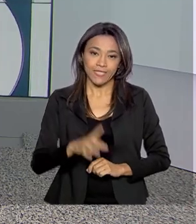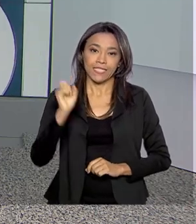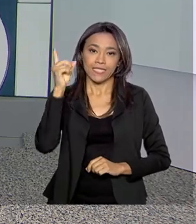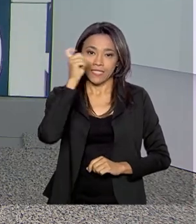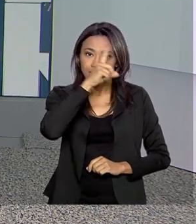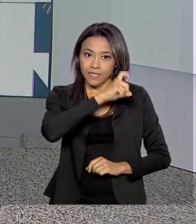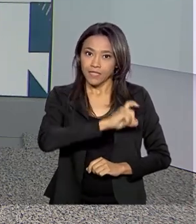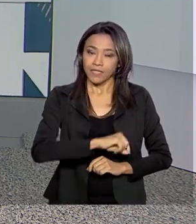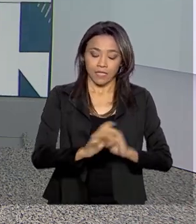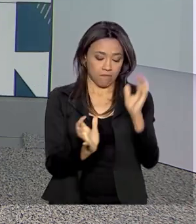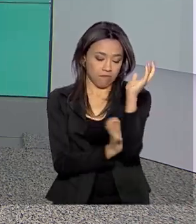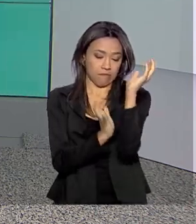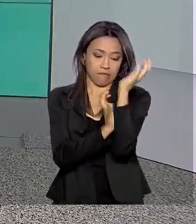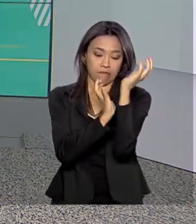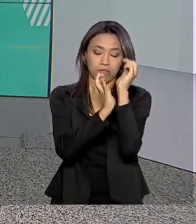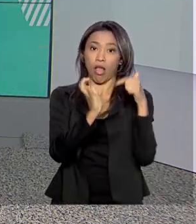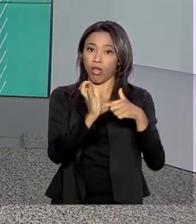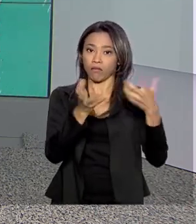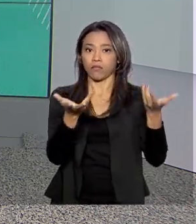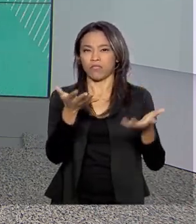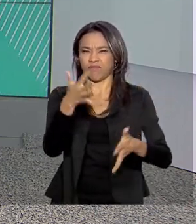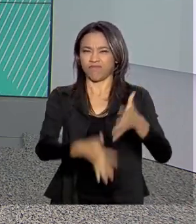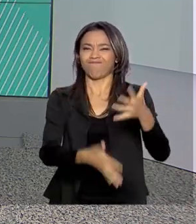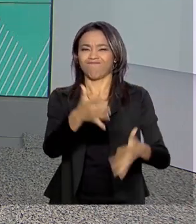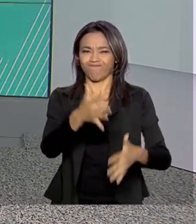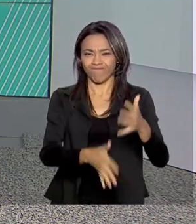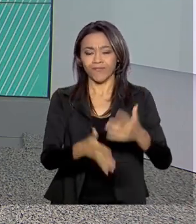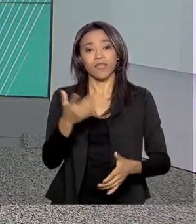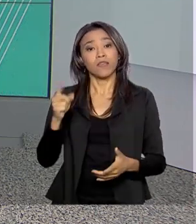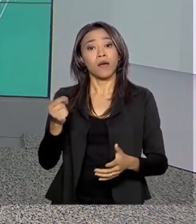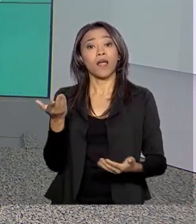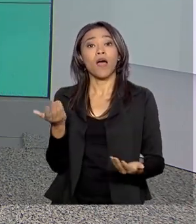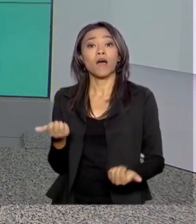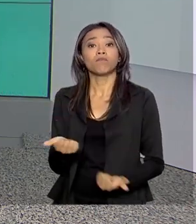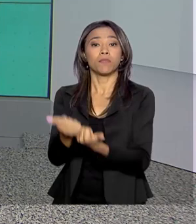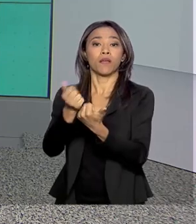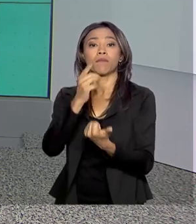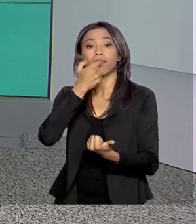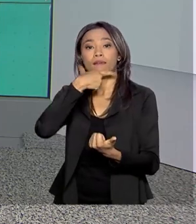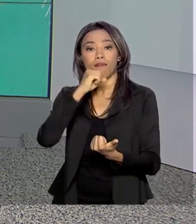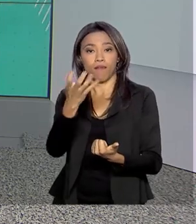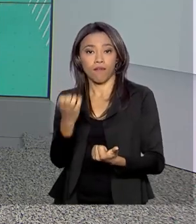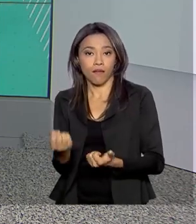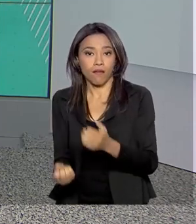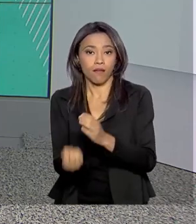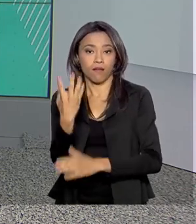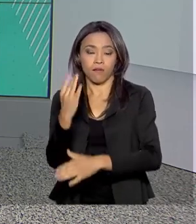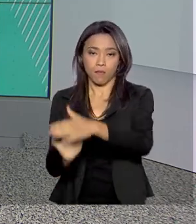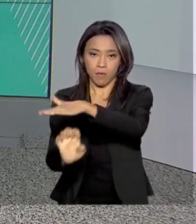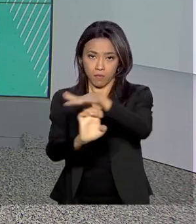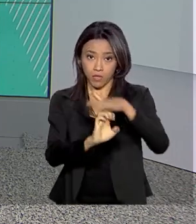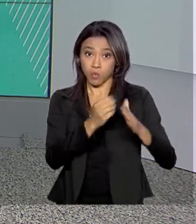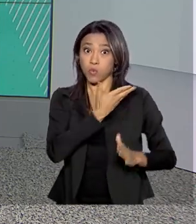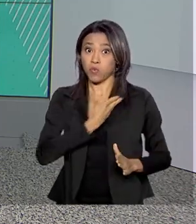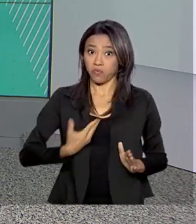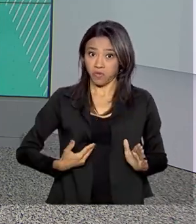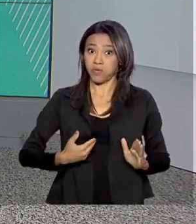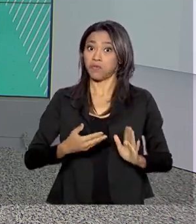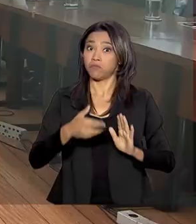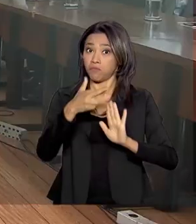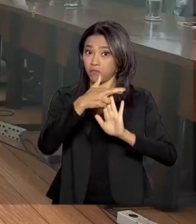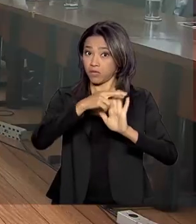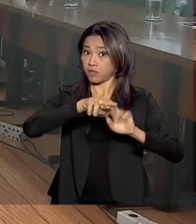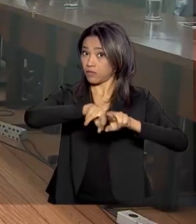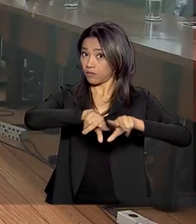um dos principais entraves. E para simplificar a vida de quem quer abrir uma filial de empresa, o governo anunciou uma série de mudanças.